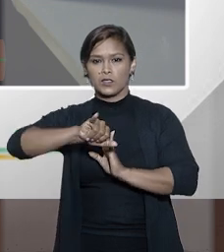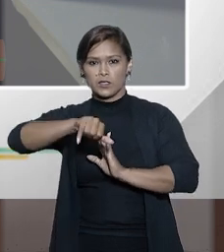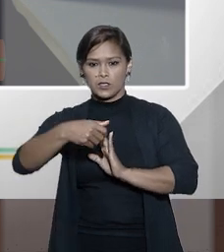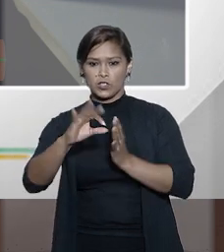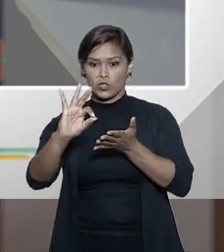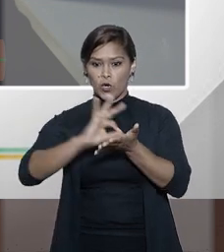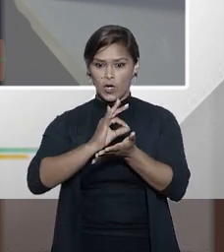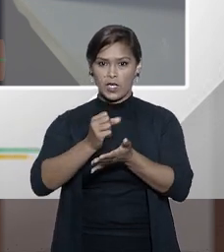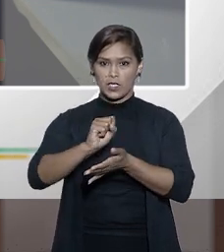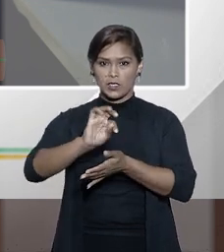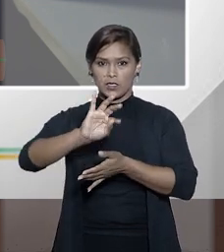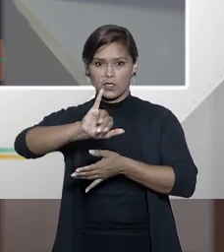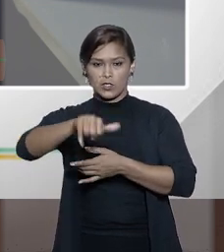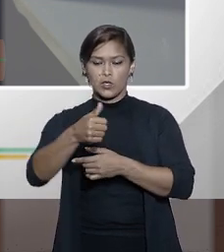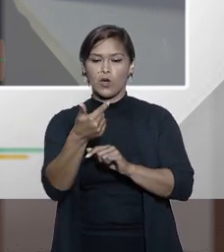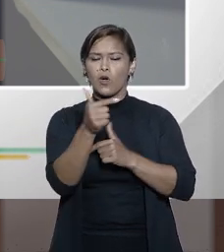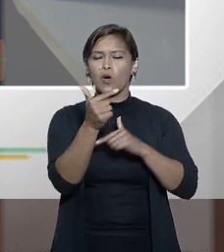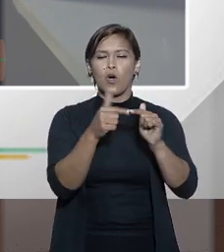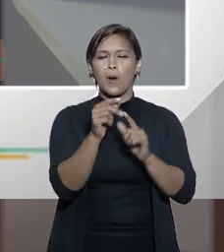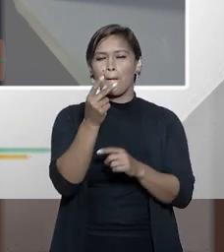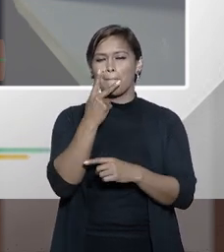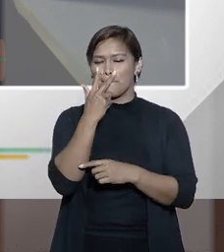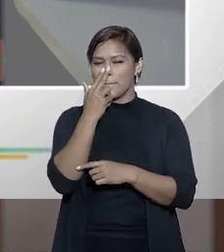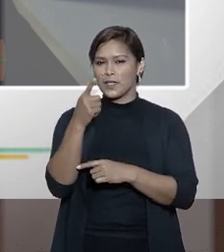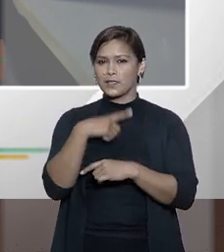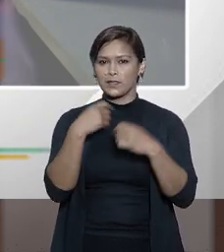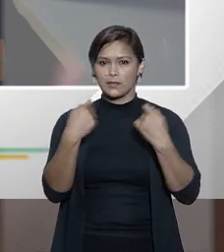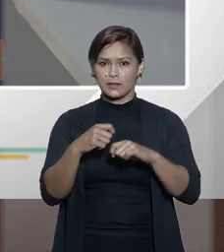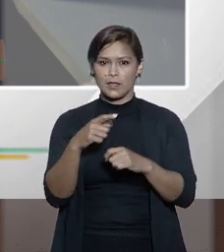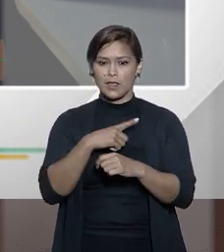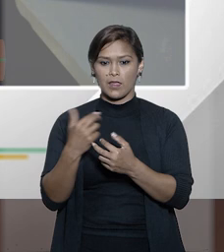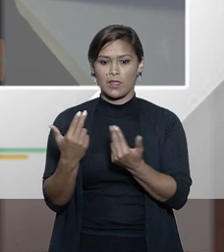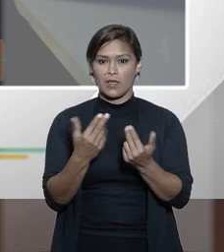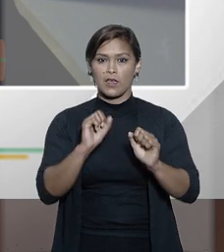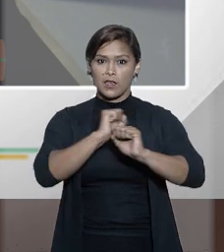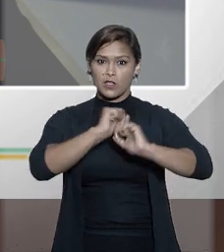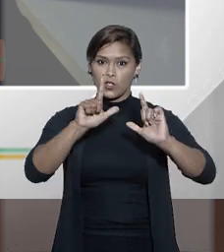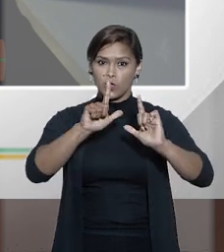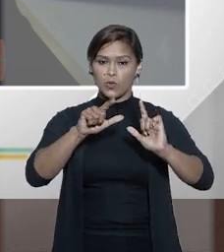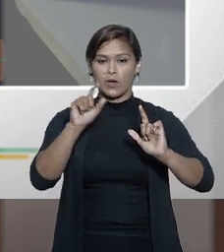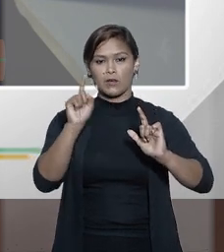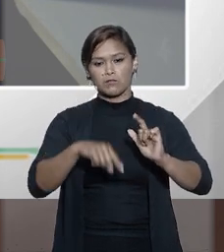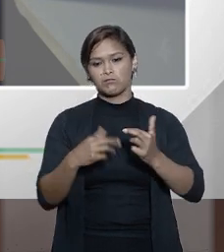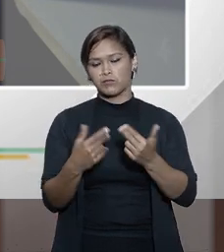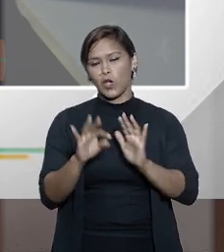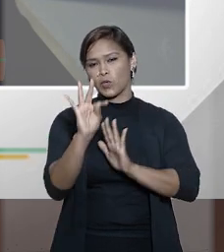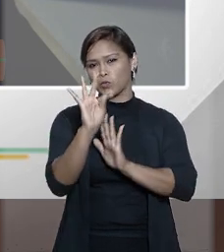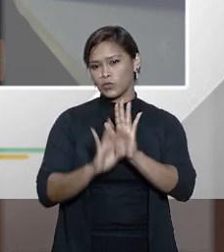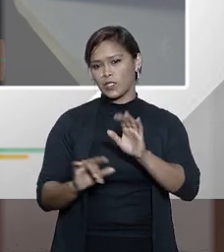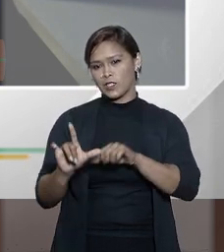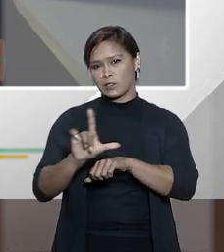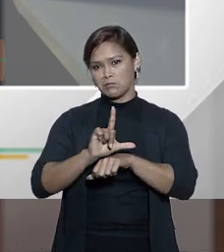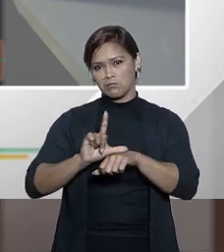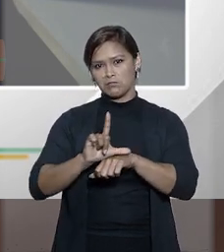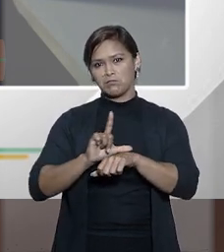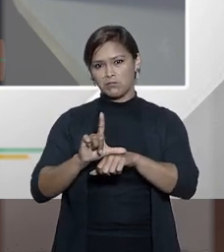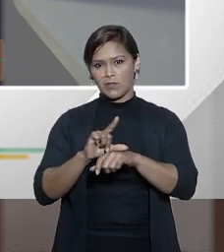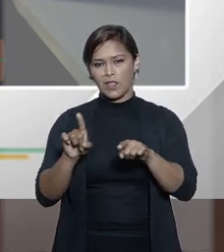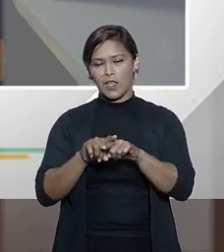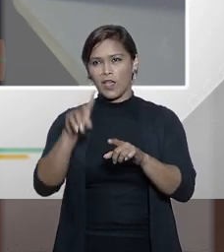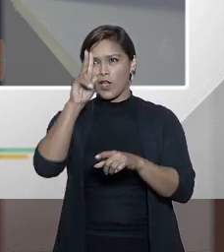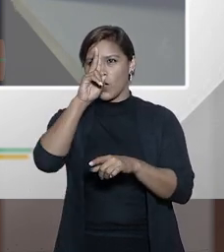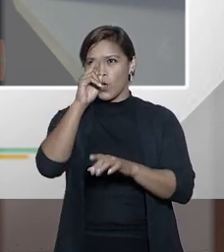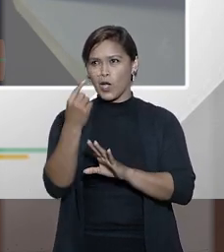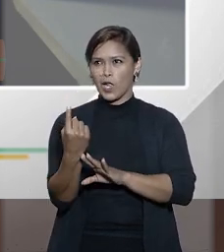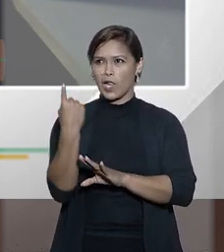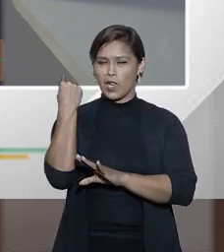STJ em relação a outra me parece que deveria haver a mesma clareza o texto legal inclusive eu me